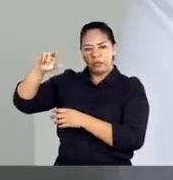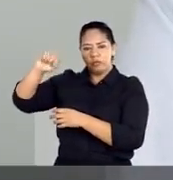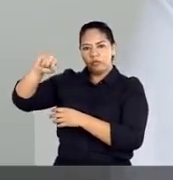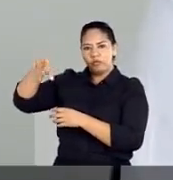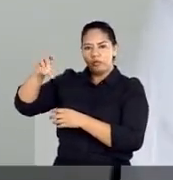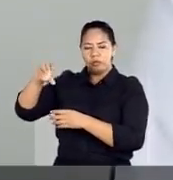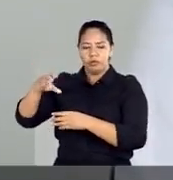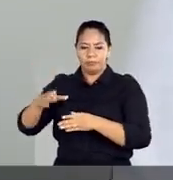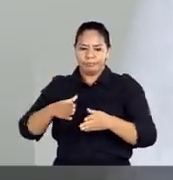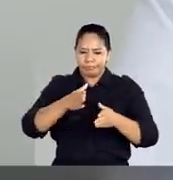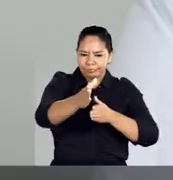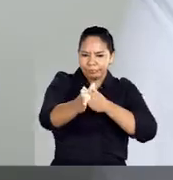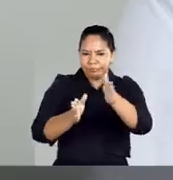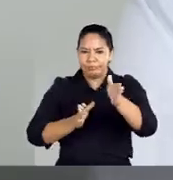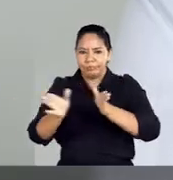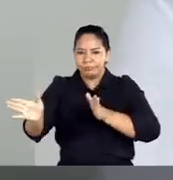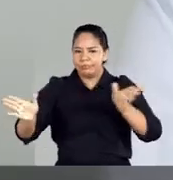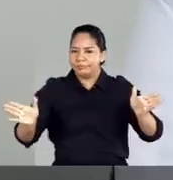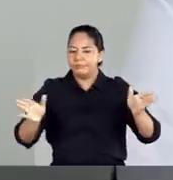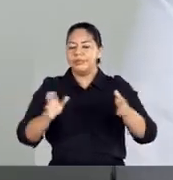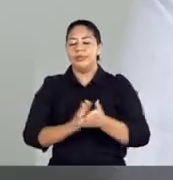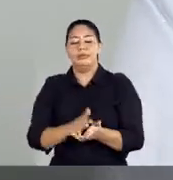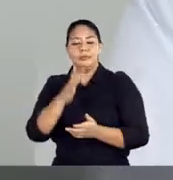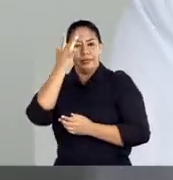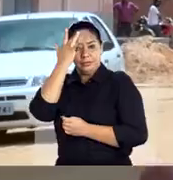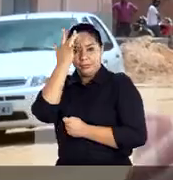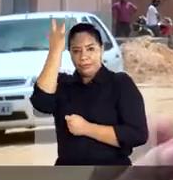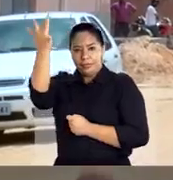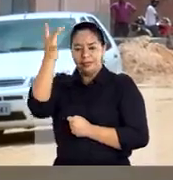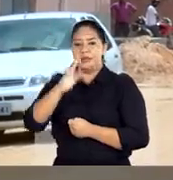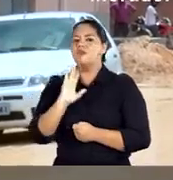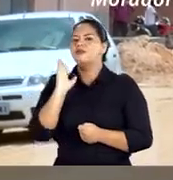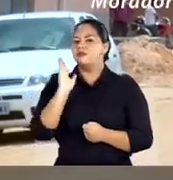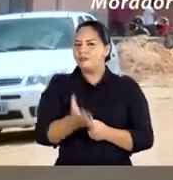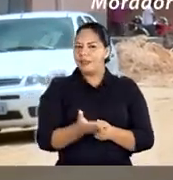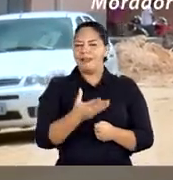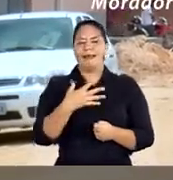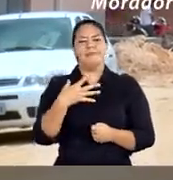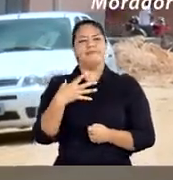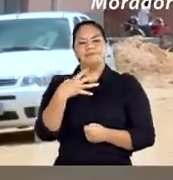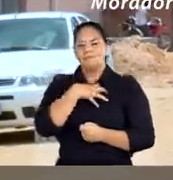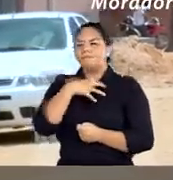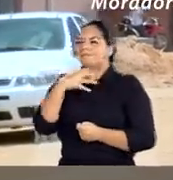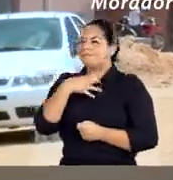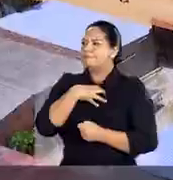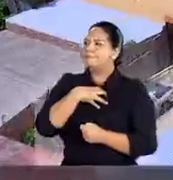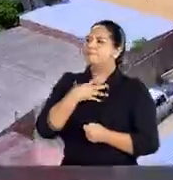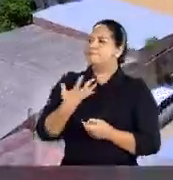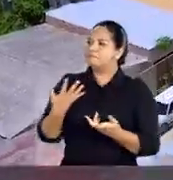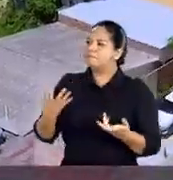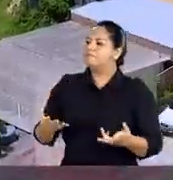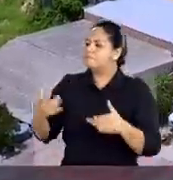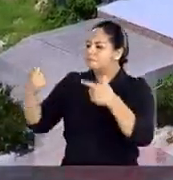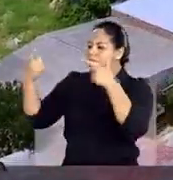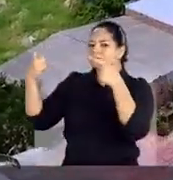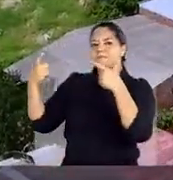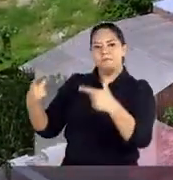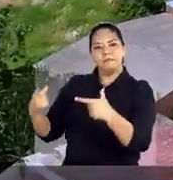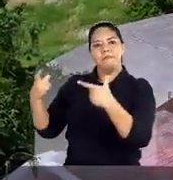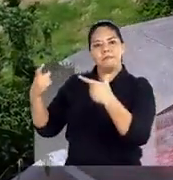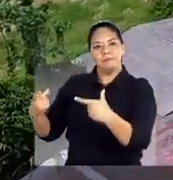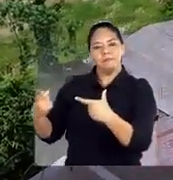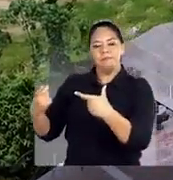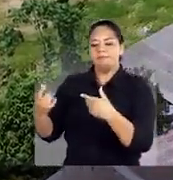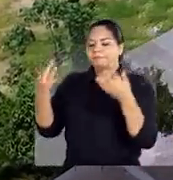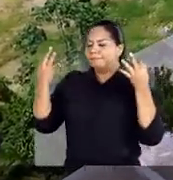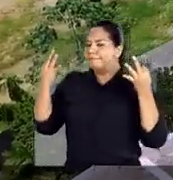outras regiões da cidade Ficará ainda mais fácil Já dá pra gente sentir que vai ficar Um bairro realmente